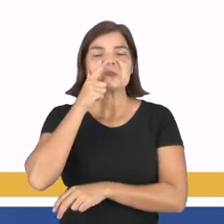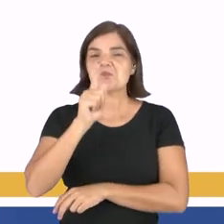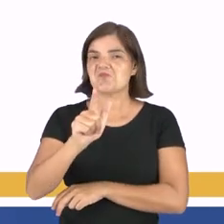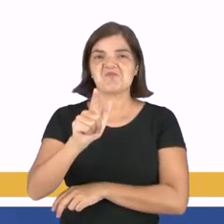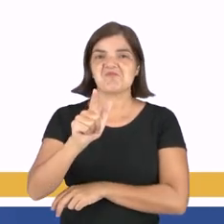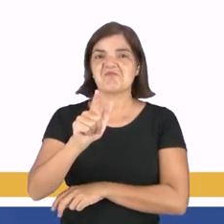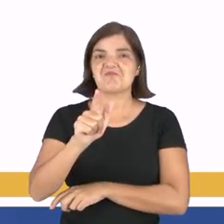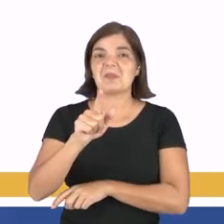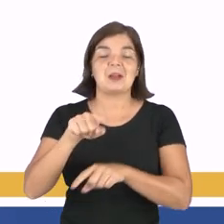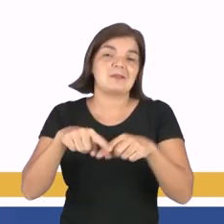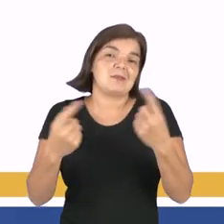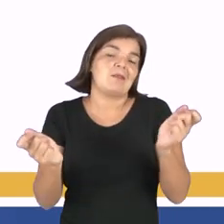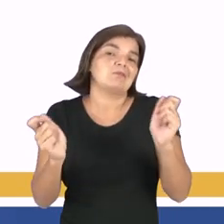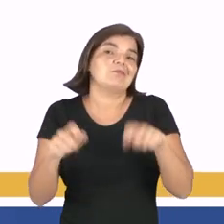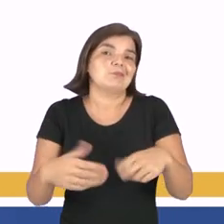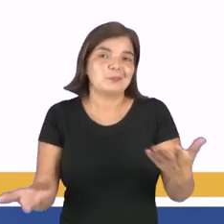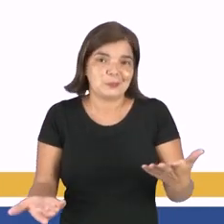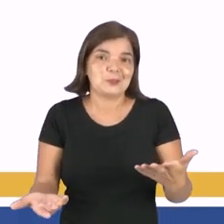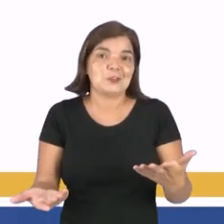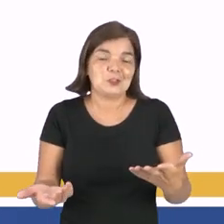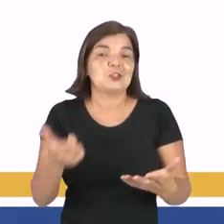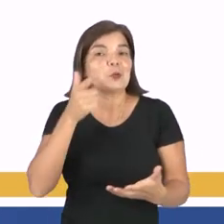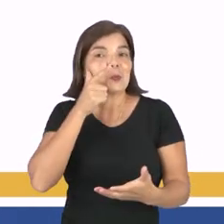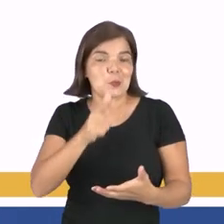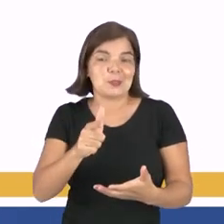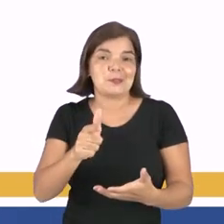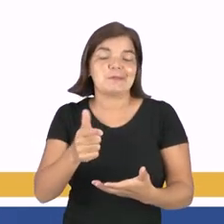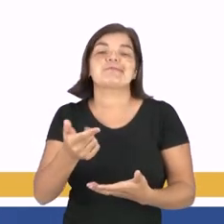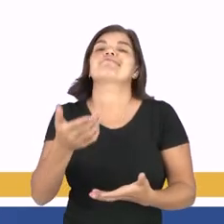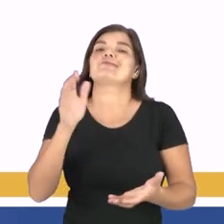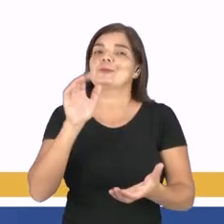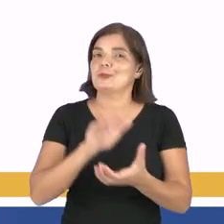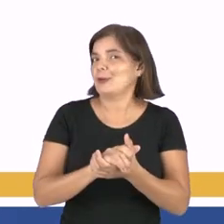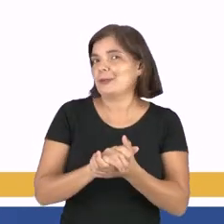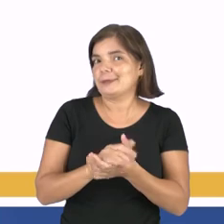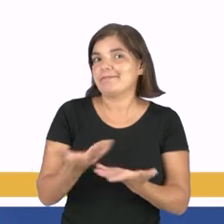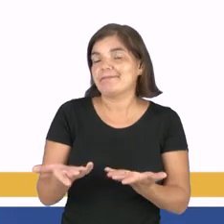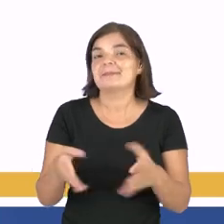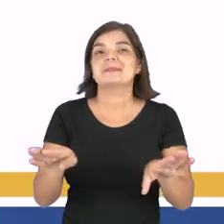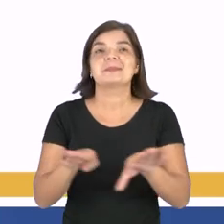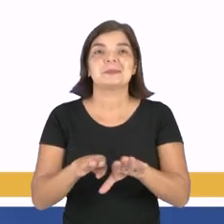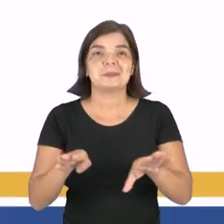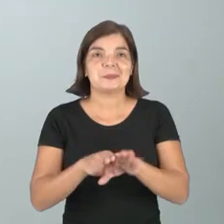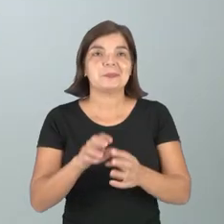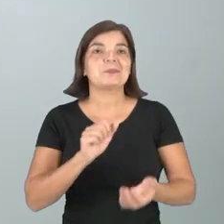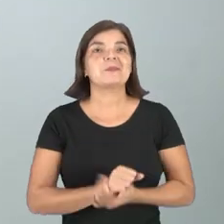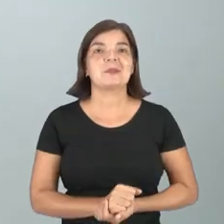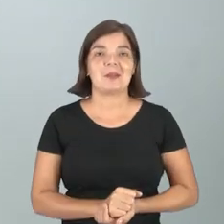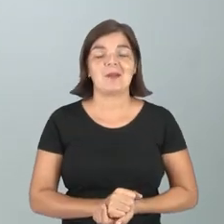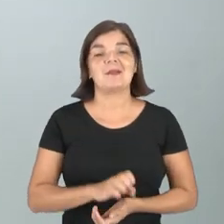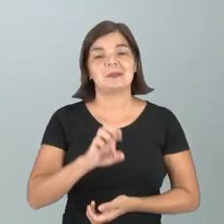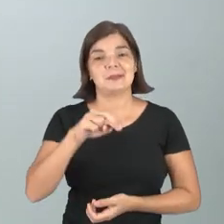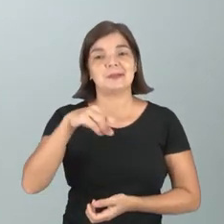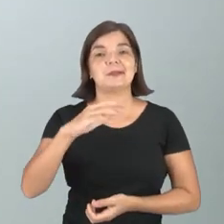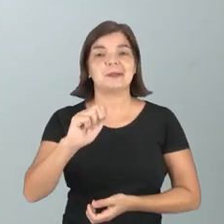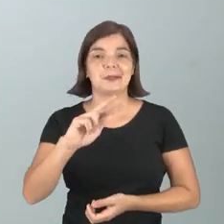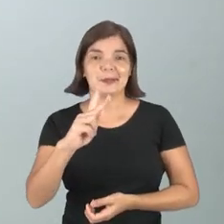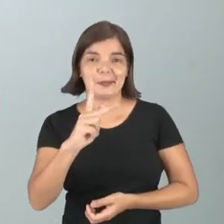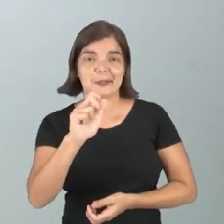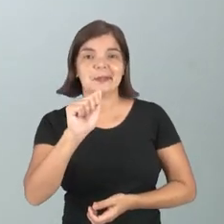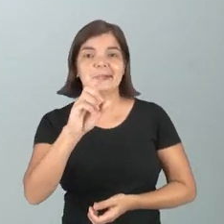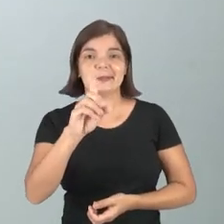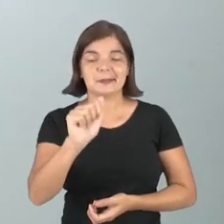possibilidade de adentrar em um relacionamento, considerando-se assim encalhada. Hoje nós